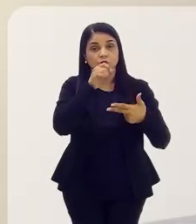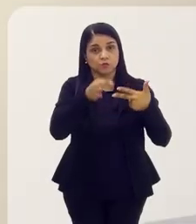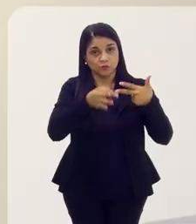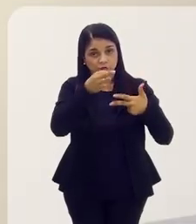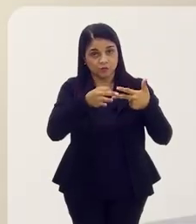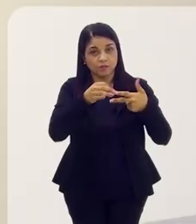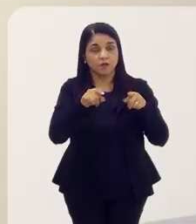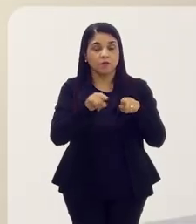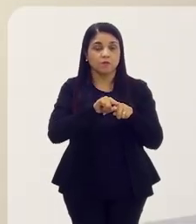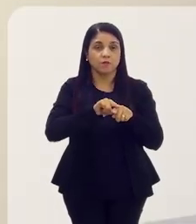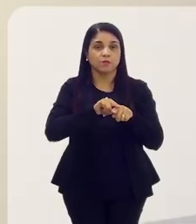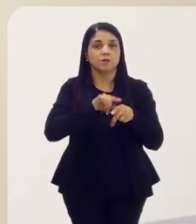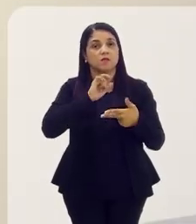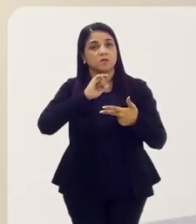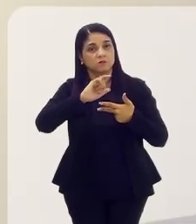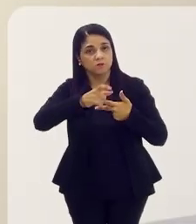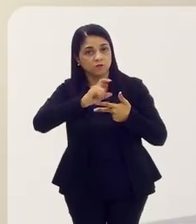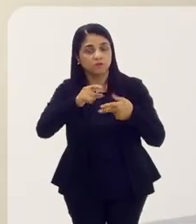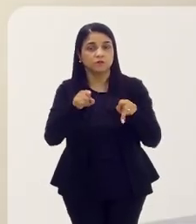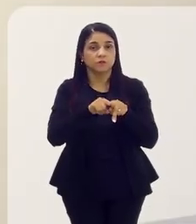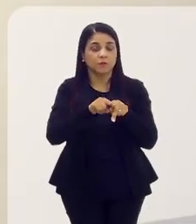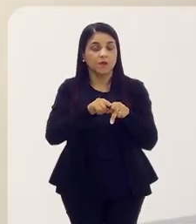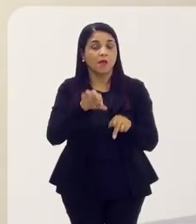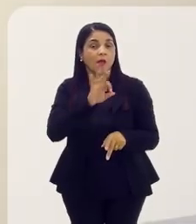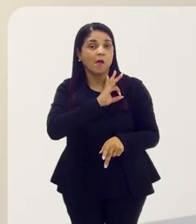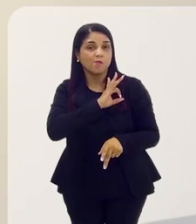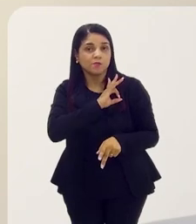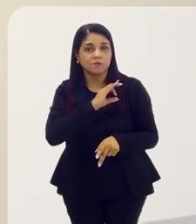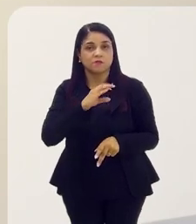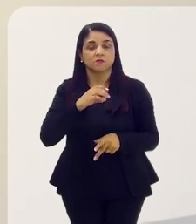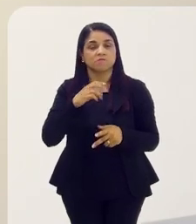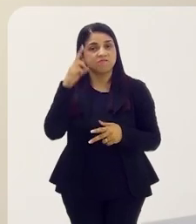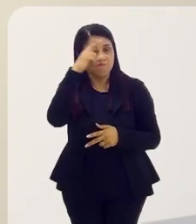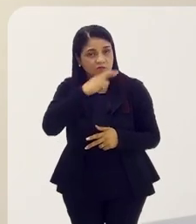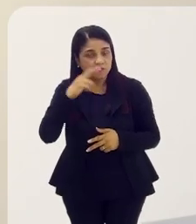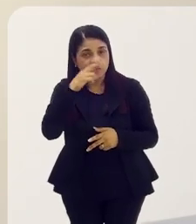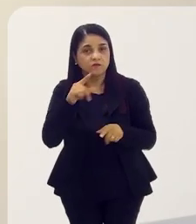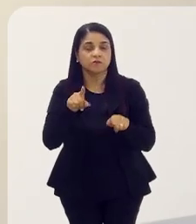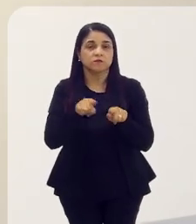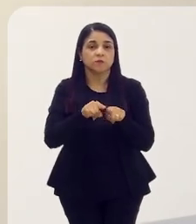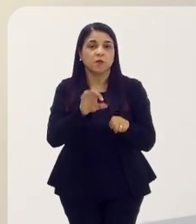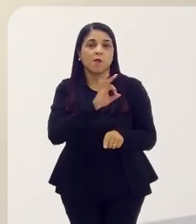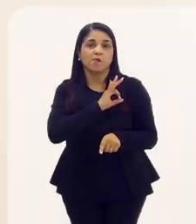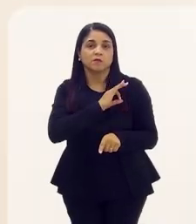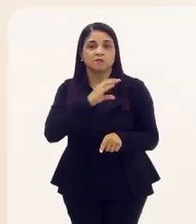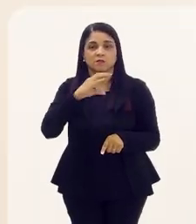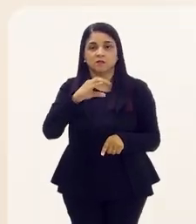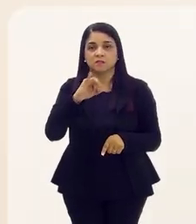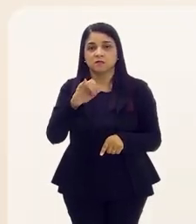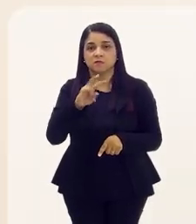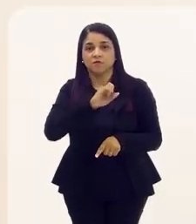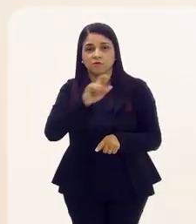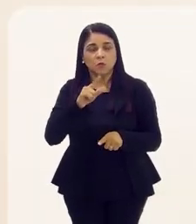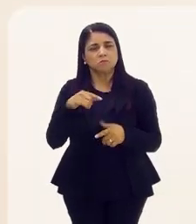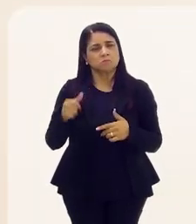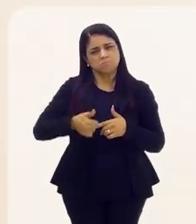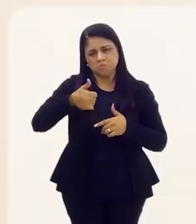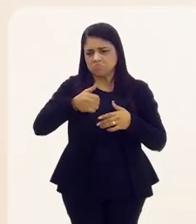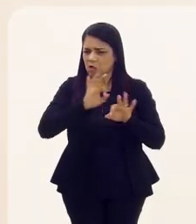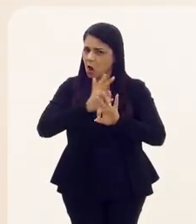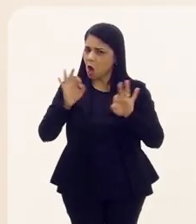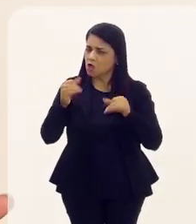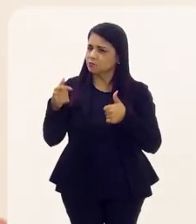o Judiciário e o próprio Poder Executivo, que é a Polícia Investigativa e a Polícia Civil. Muito bem, deputado. Olha,